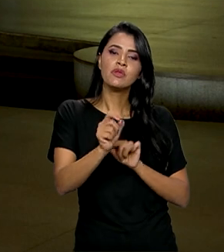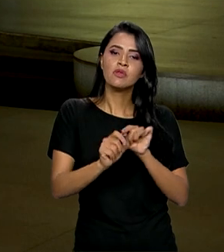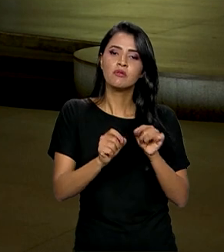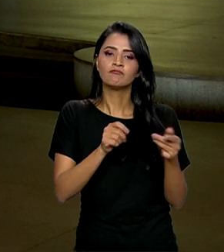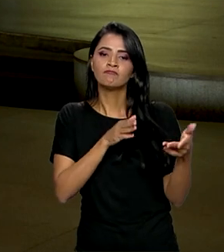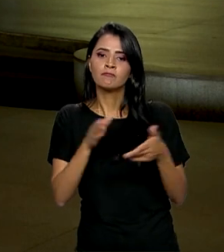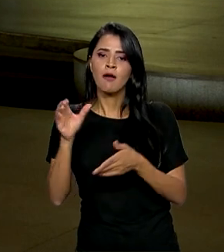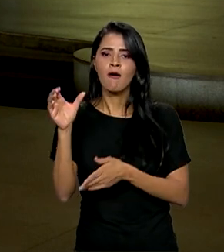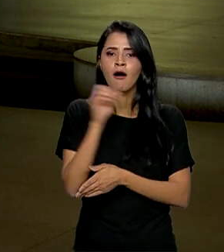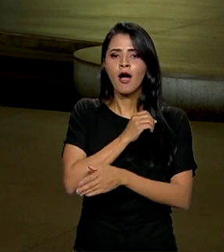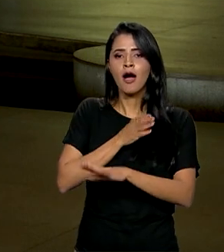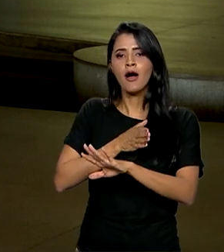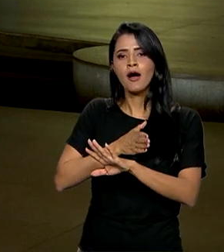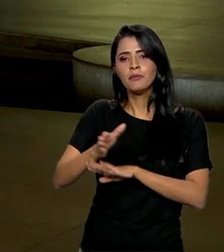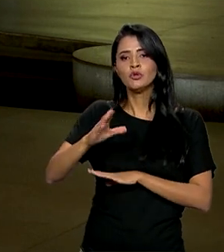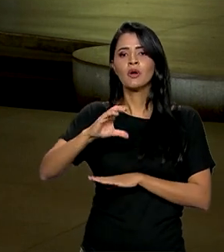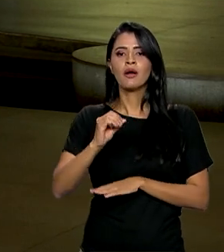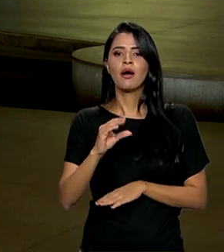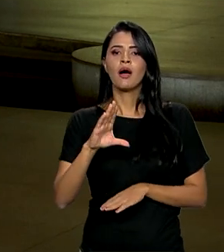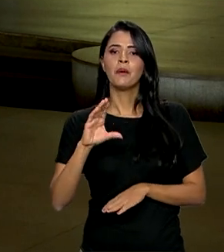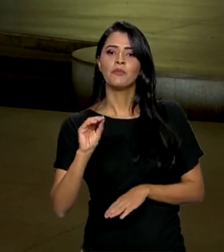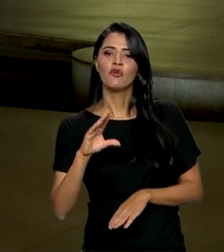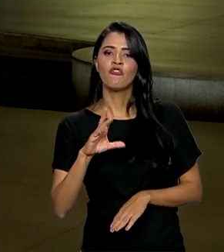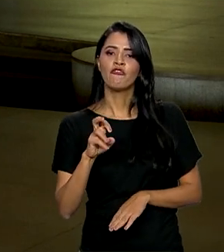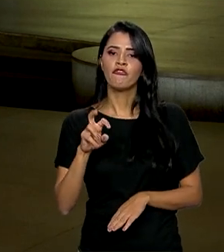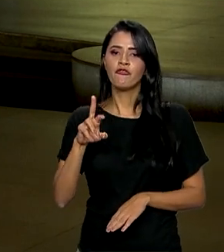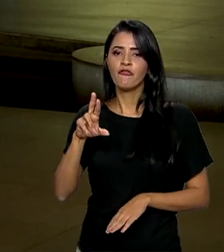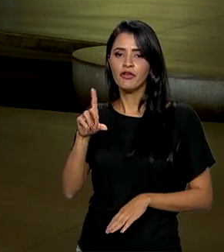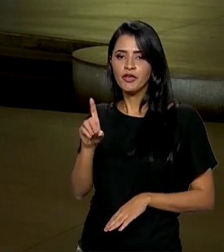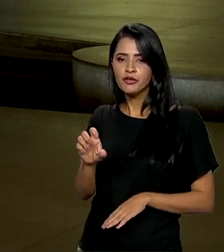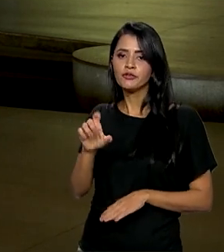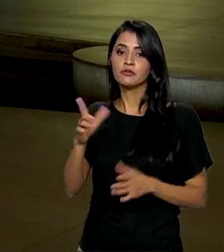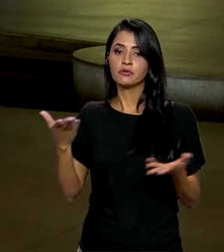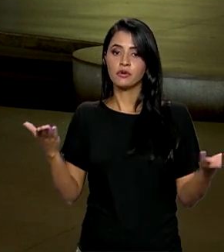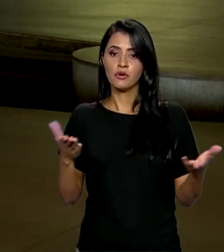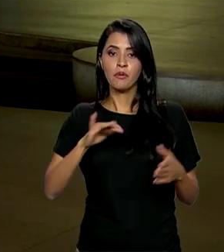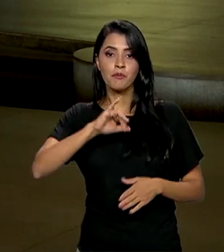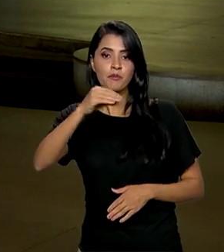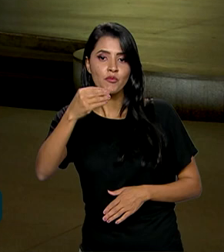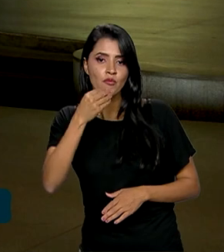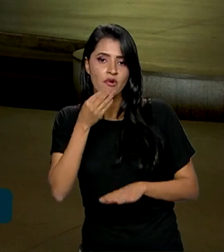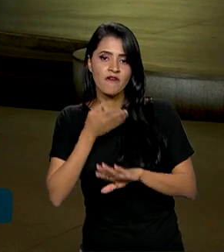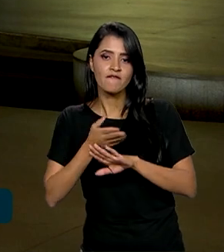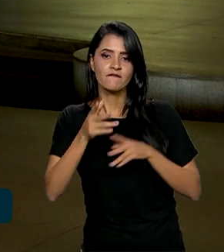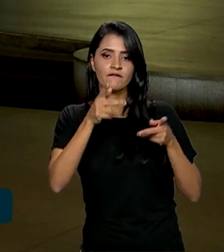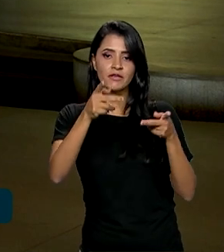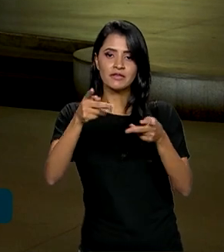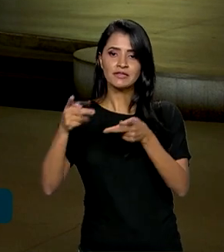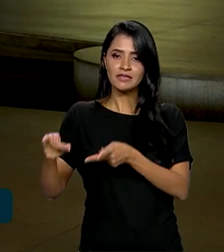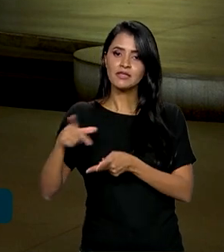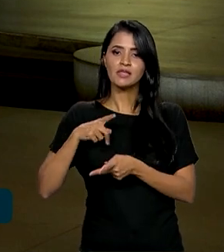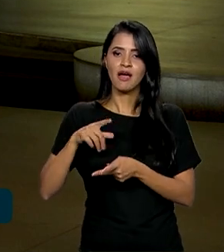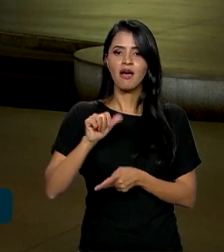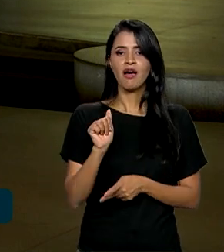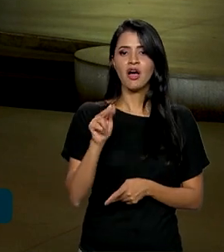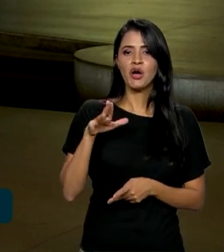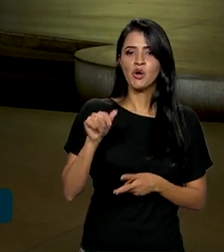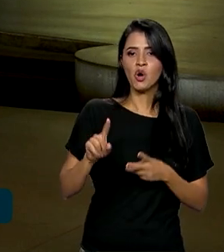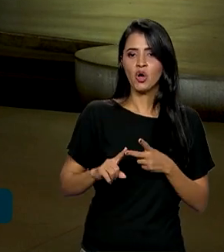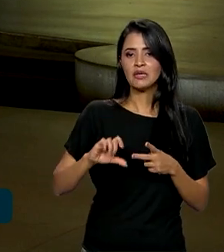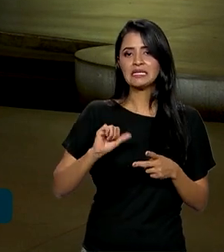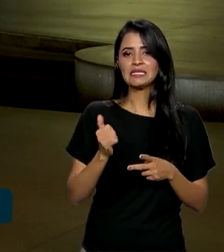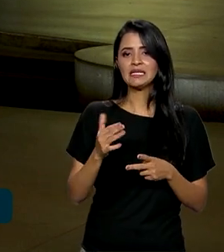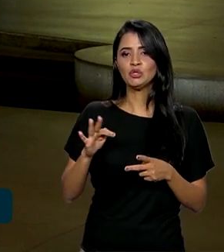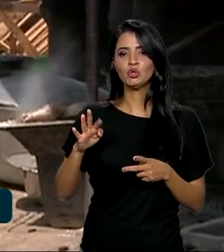passagem rápida por Cabo Verde. Agora, Lula aproveita para visitar, além da África do Sul, Angola e São